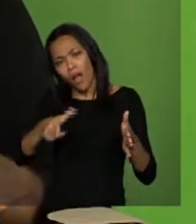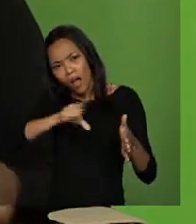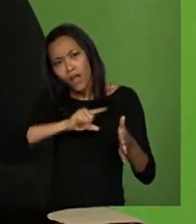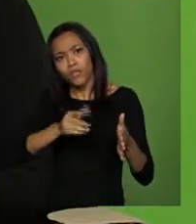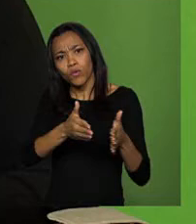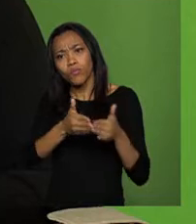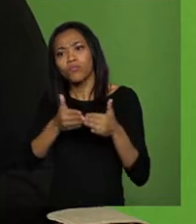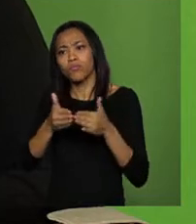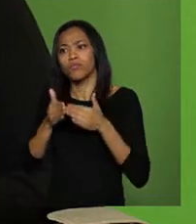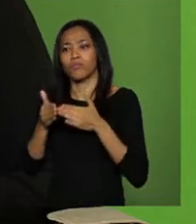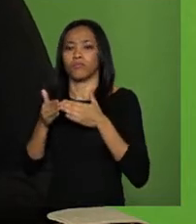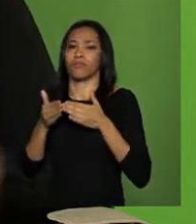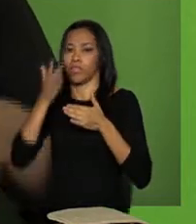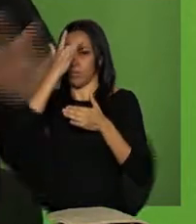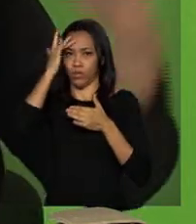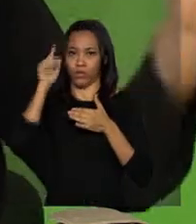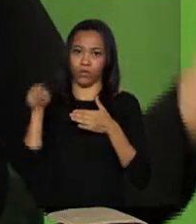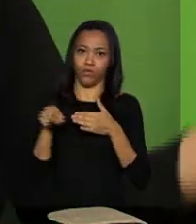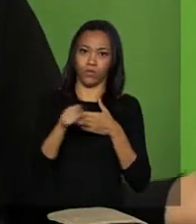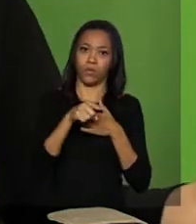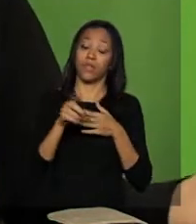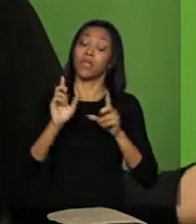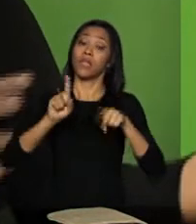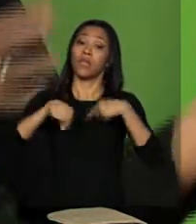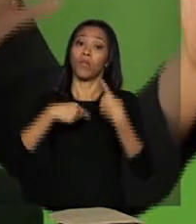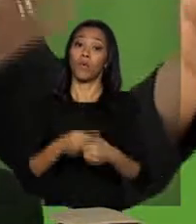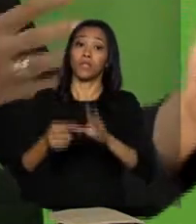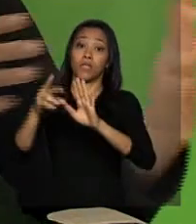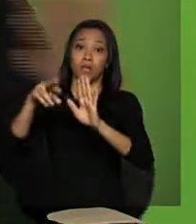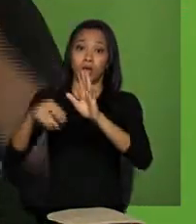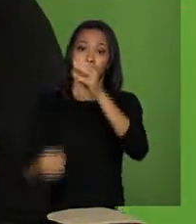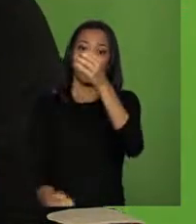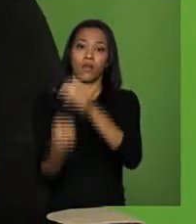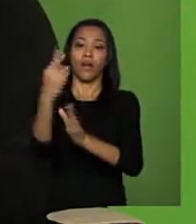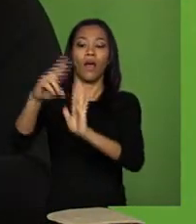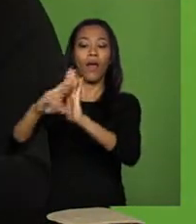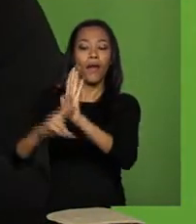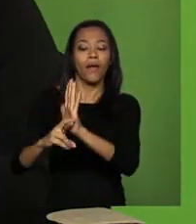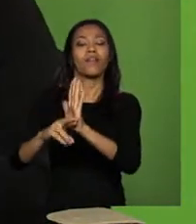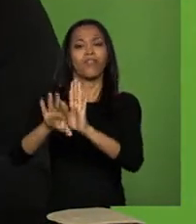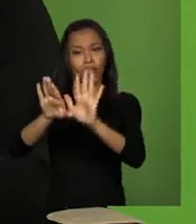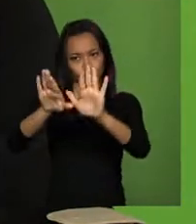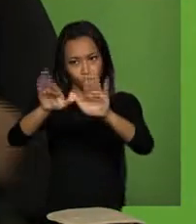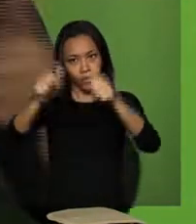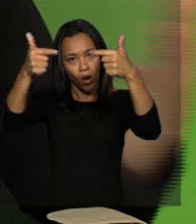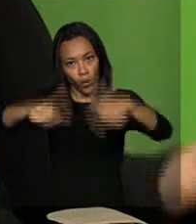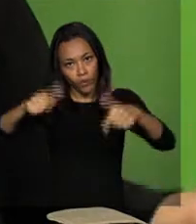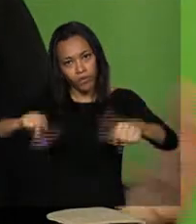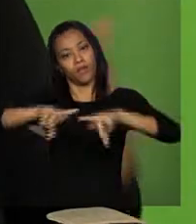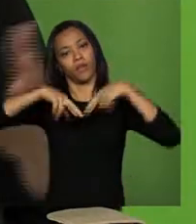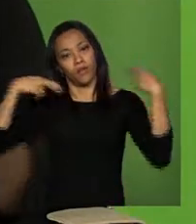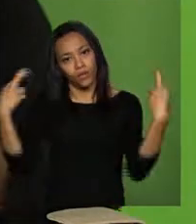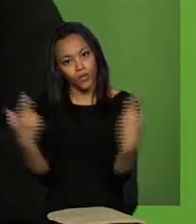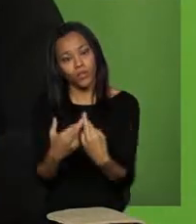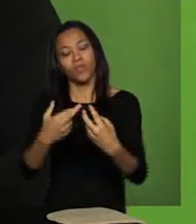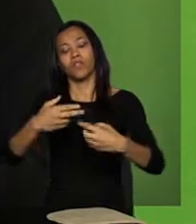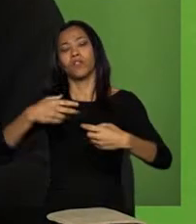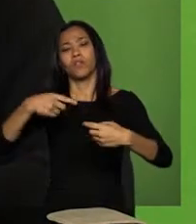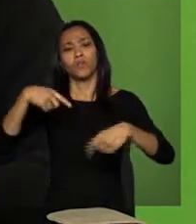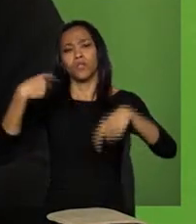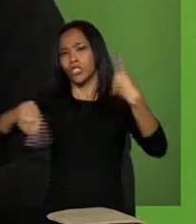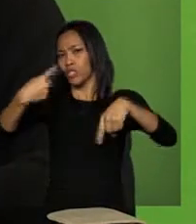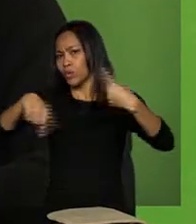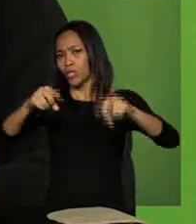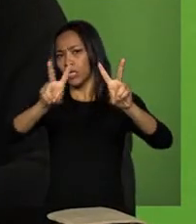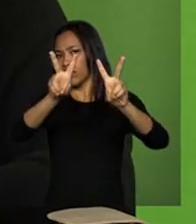Então, assim, agora, na regulamentação, vamos juntar todo mundo, as pessoas vão chamar os seus representantes e vamos discutir todos por